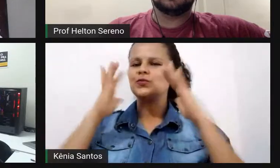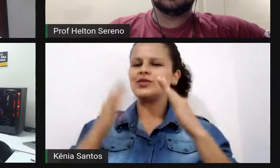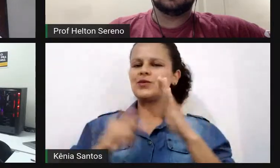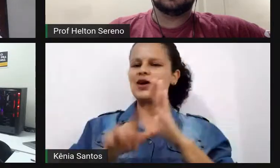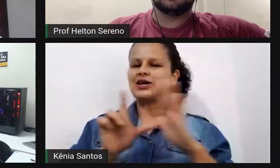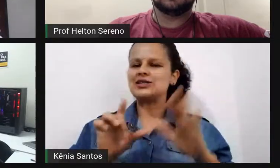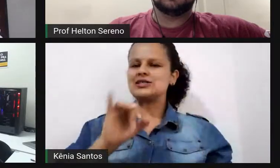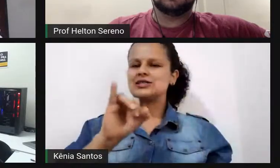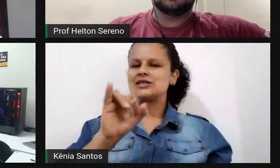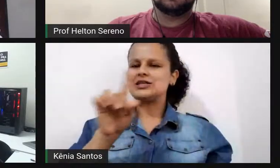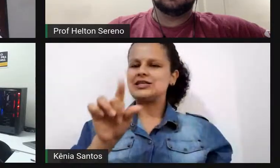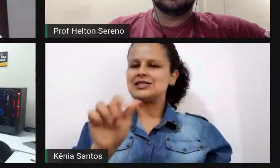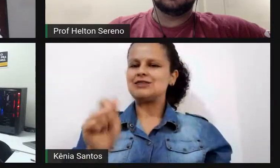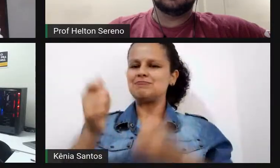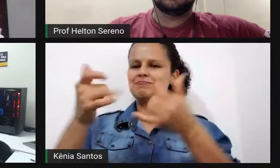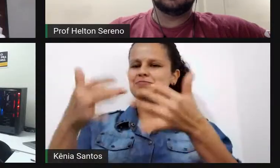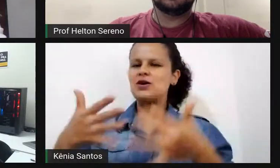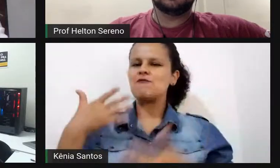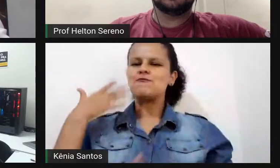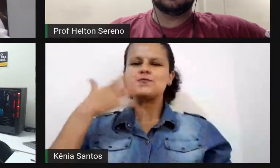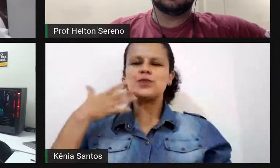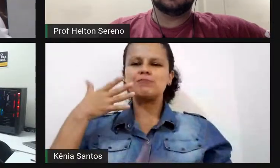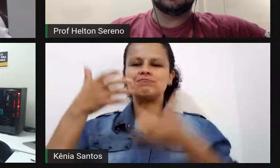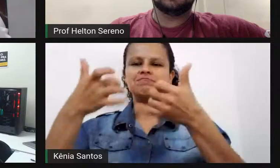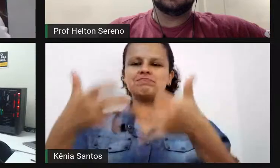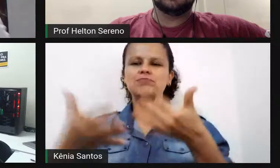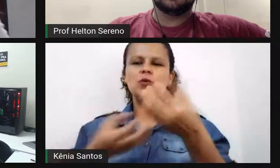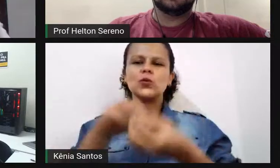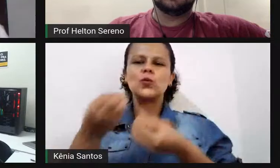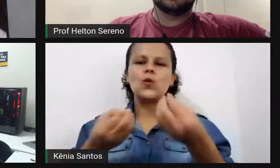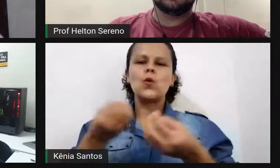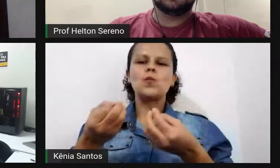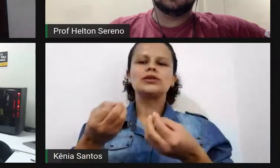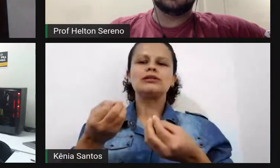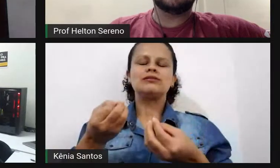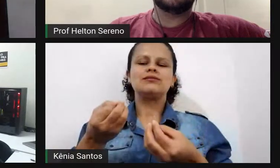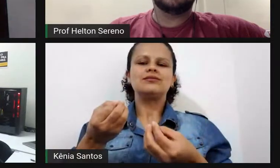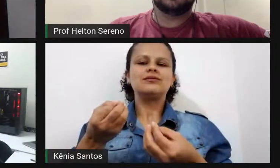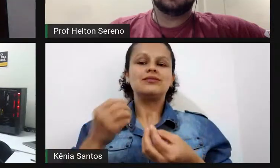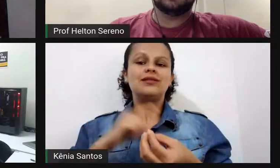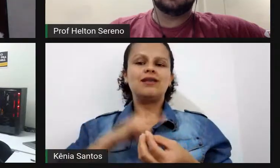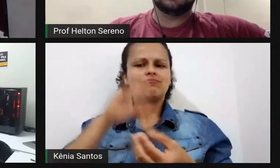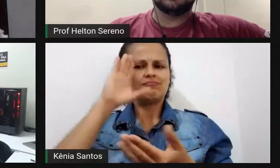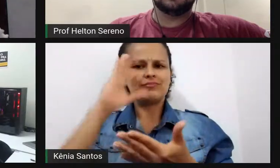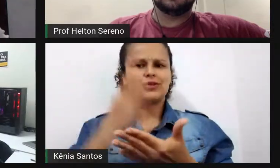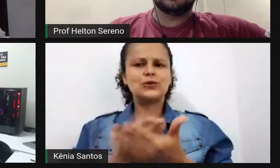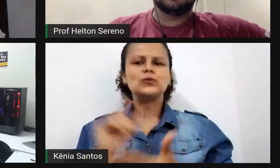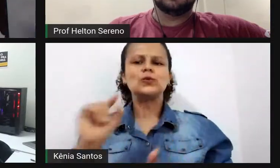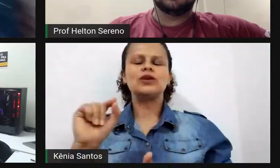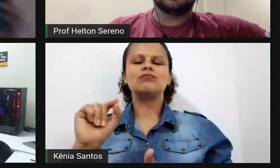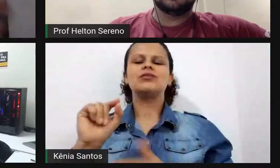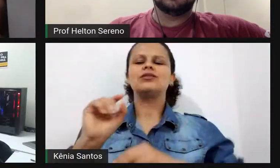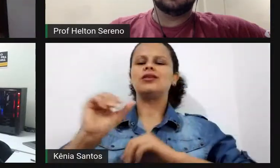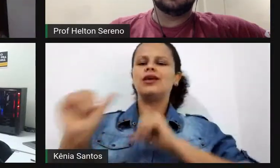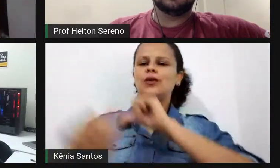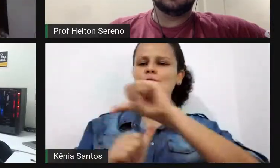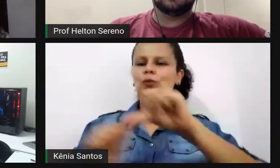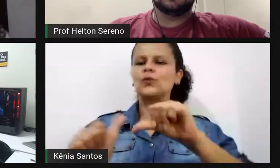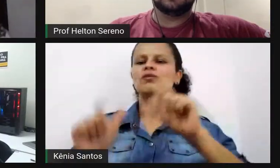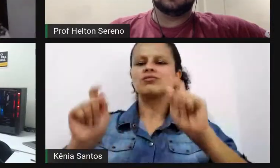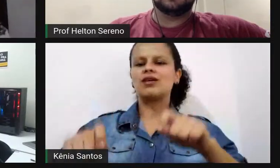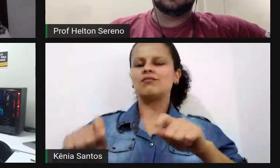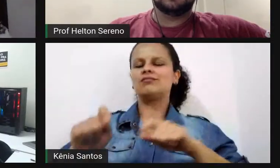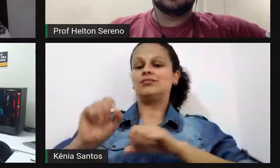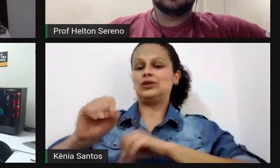né? Nessa fala, tão acreditado, né? Que a educação realmente ela pode ser transformadora, ela